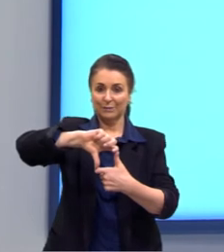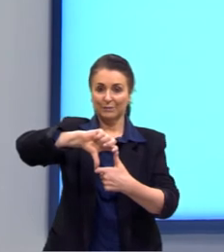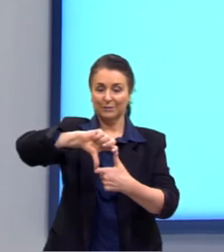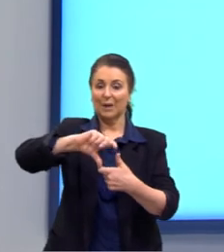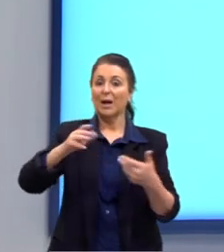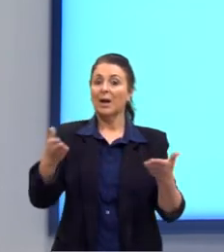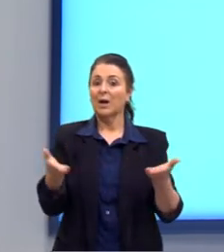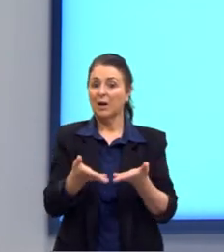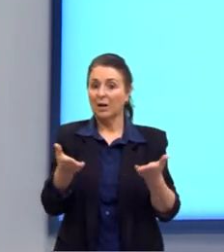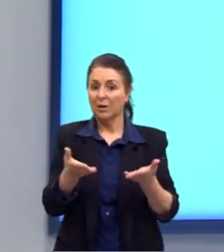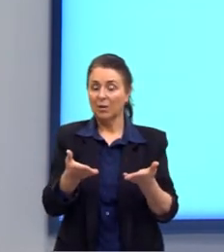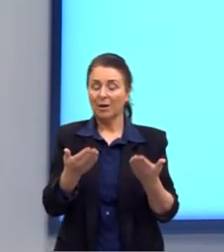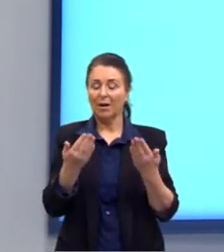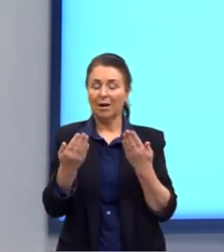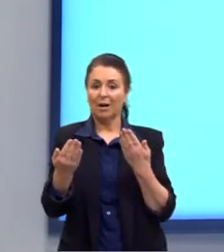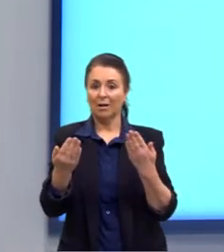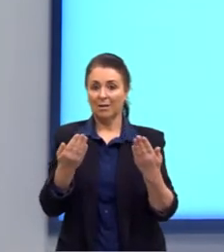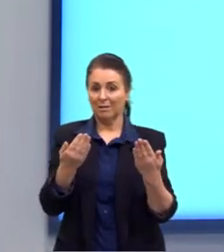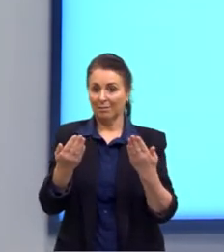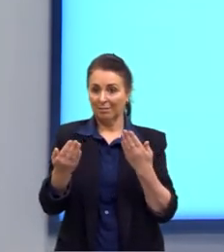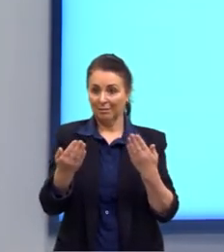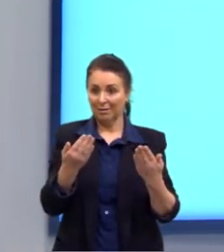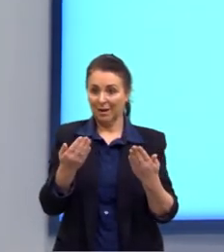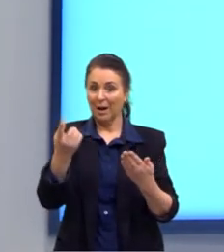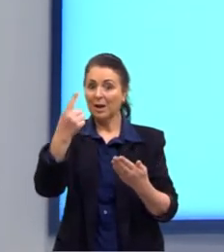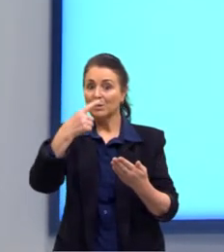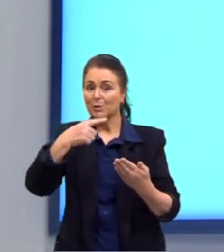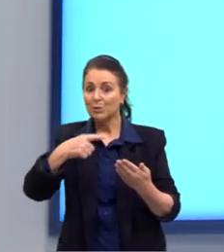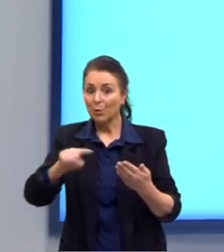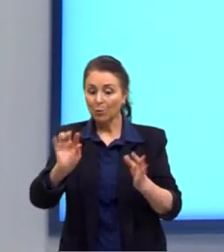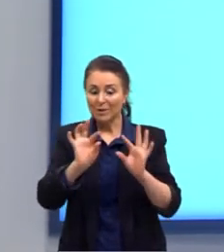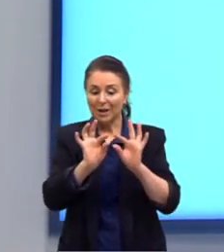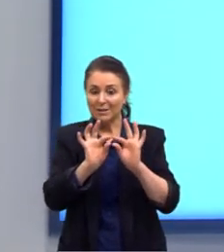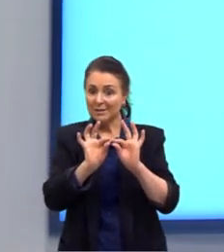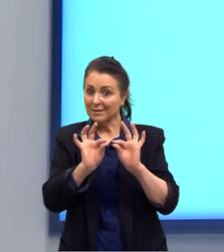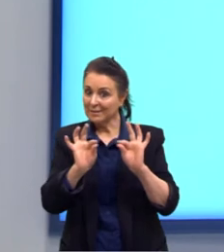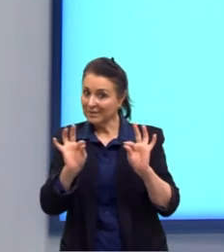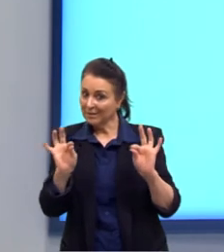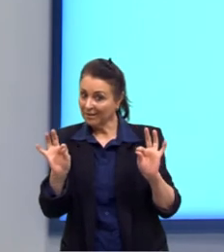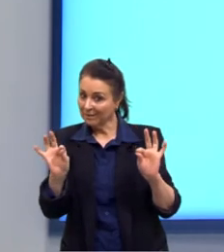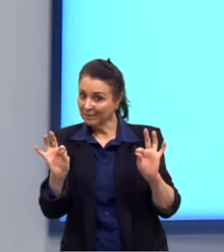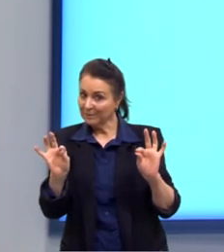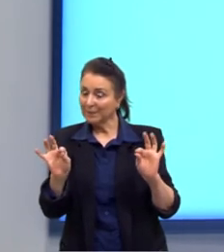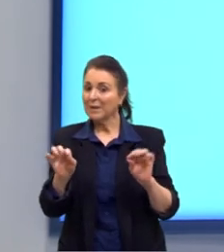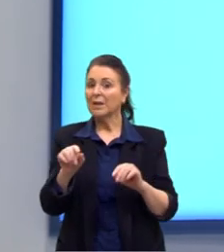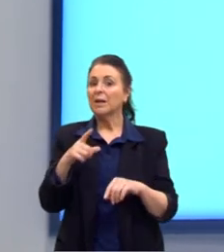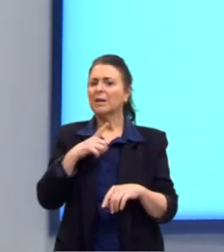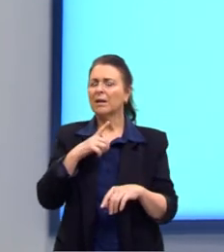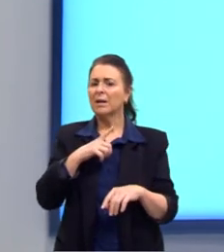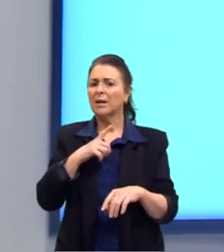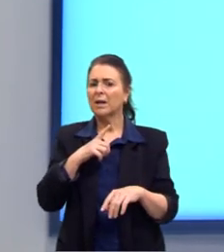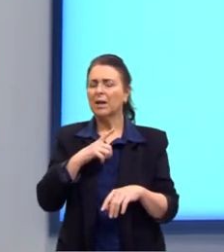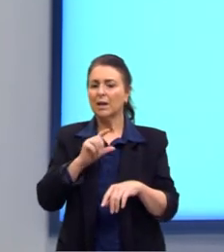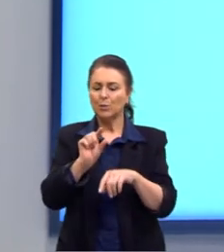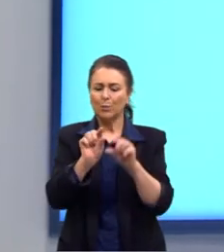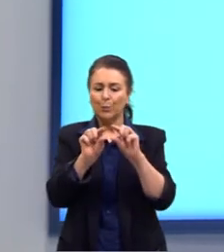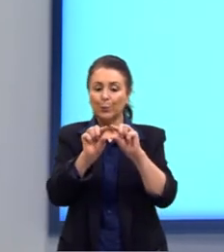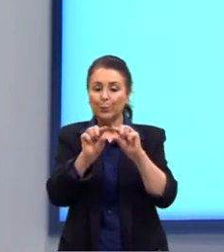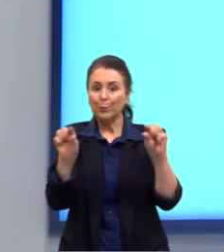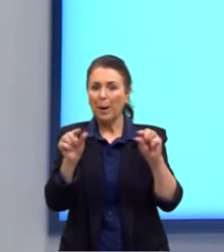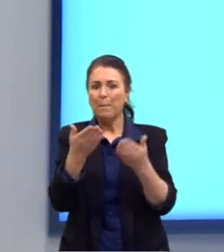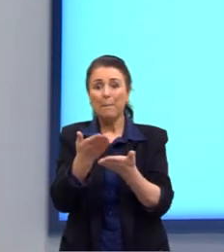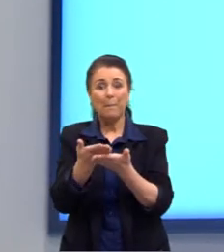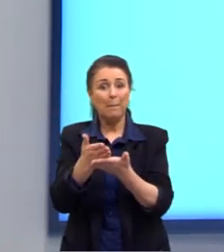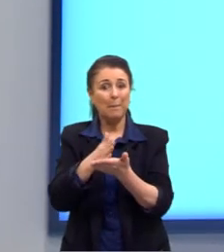Agora, nós vamos analisar aquelas outras hastes que nós tínhamos, elas estavam com uma espessura média, né,